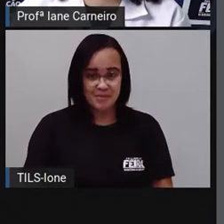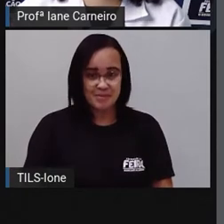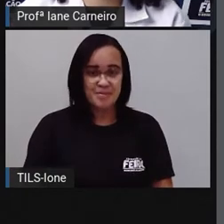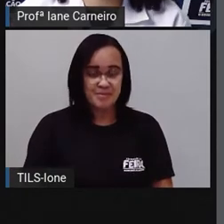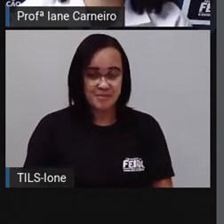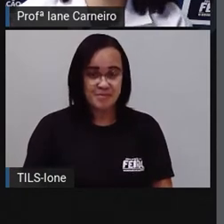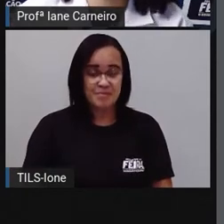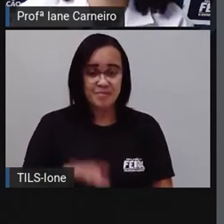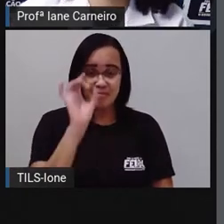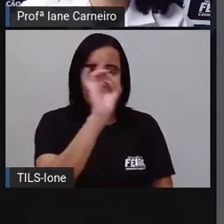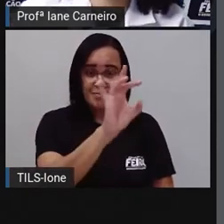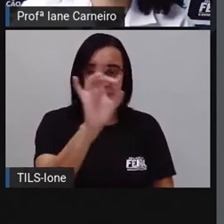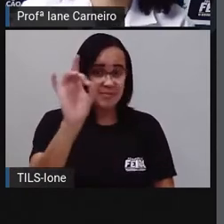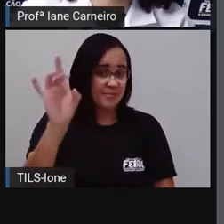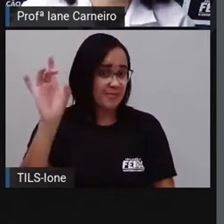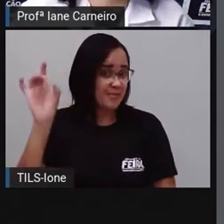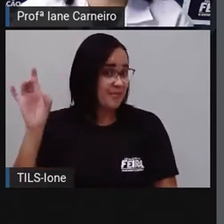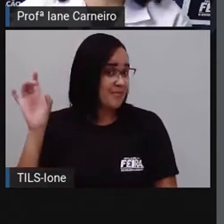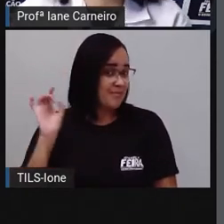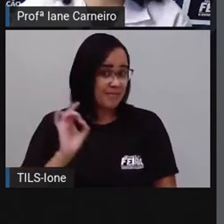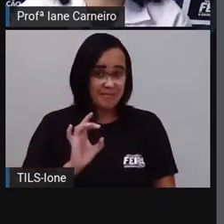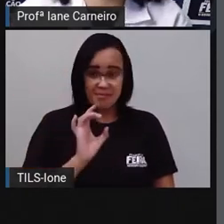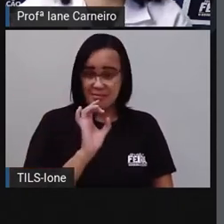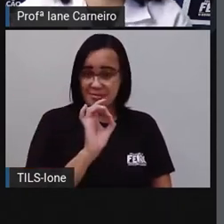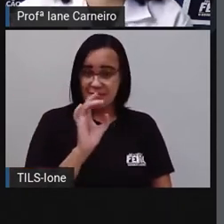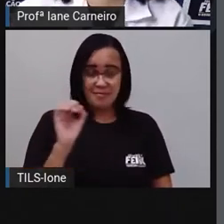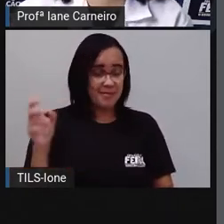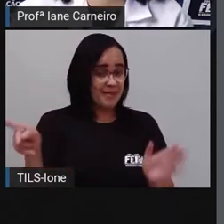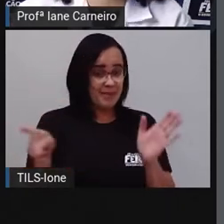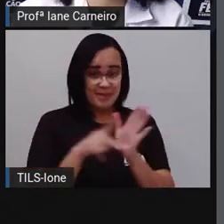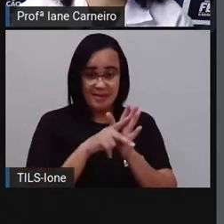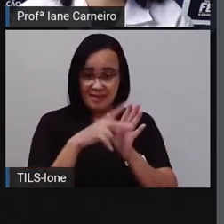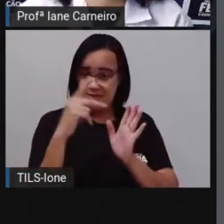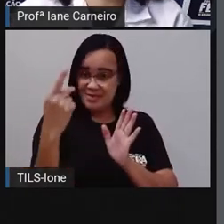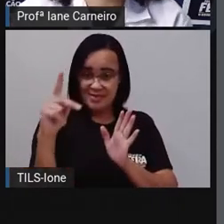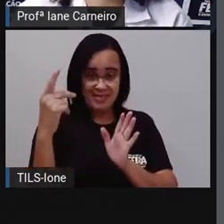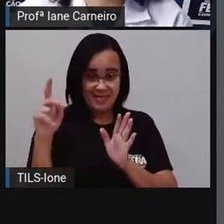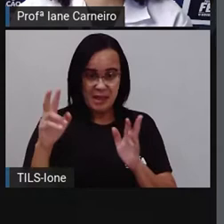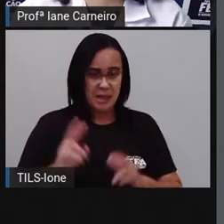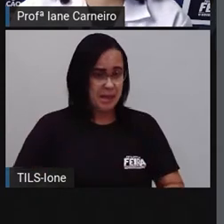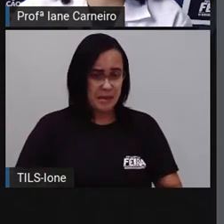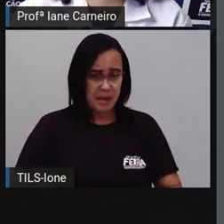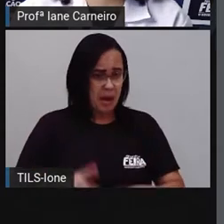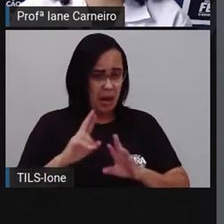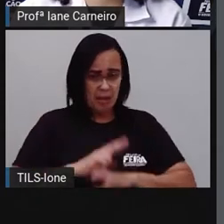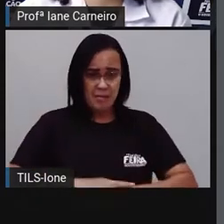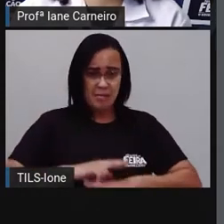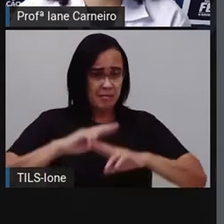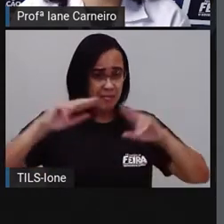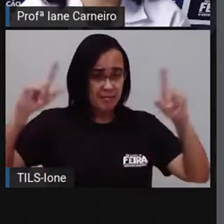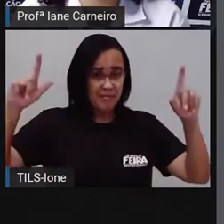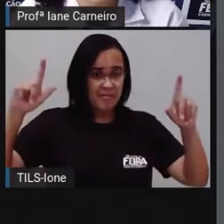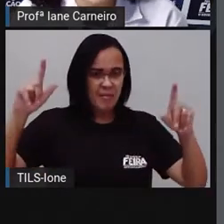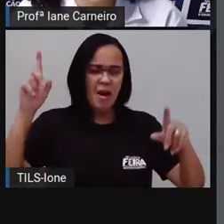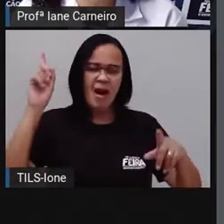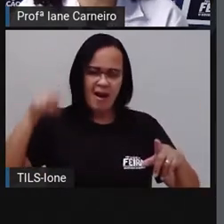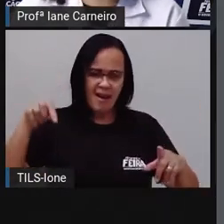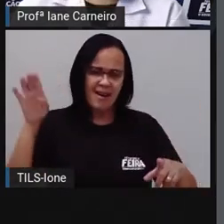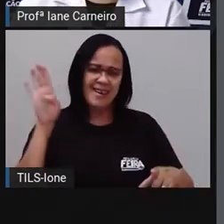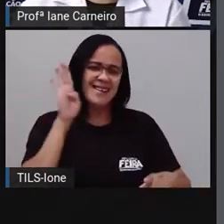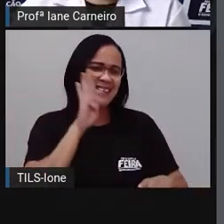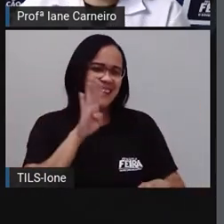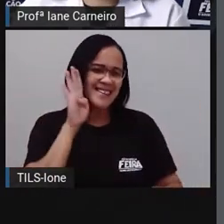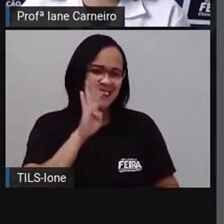Cada um na sua e não faz mal. Diversidade é que é legal.